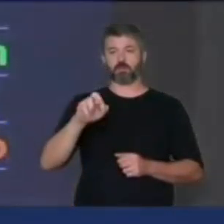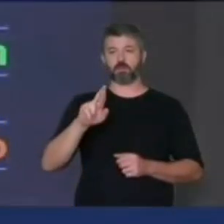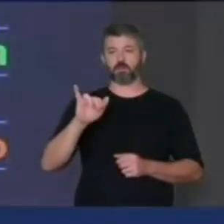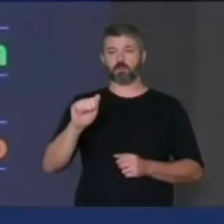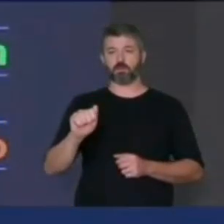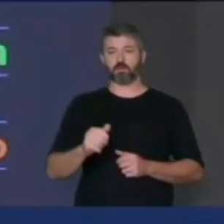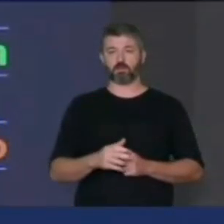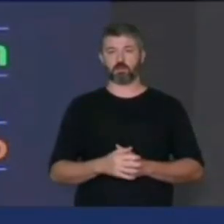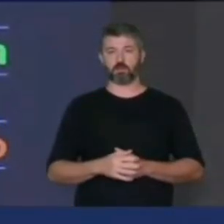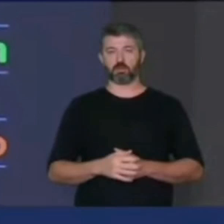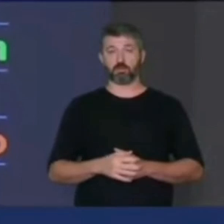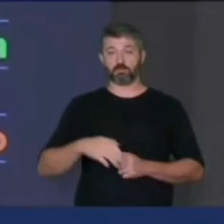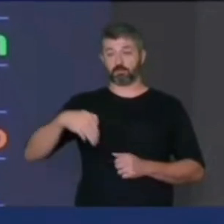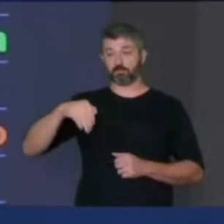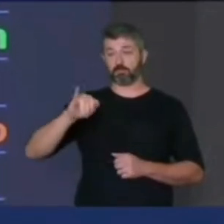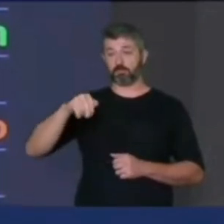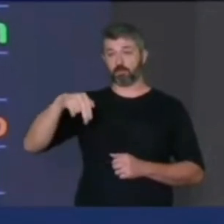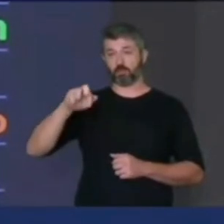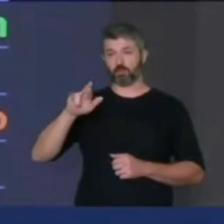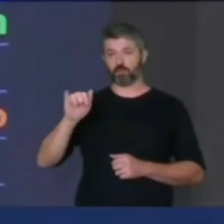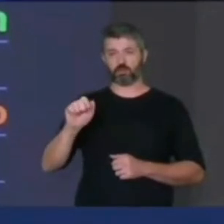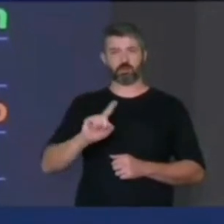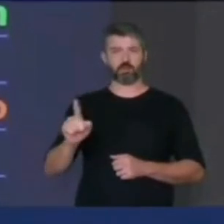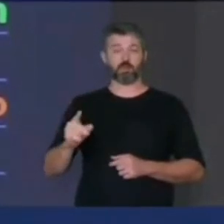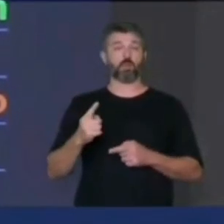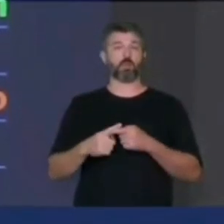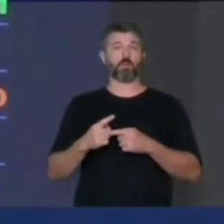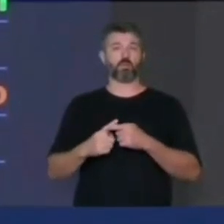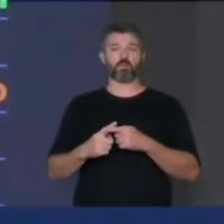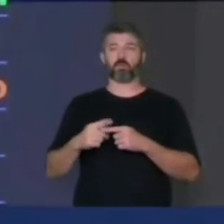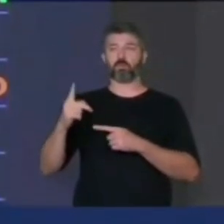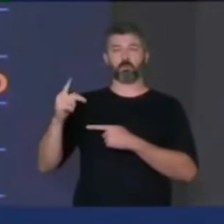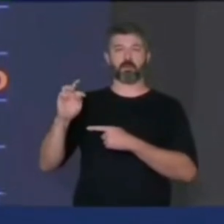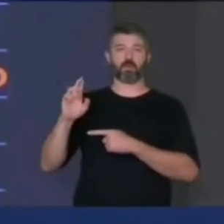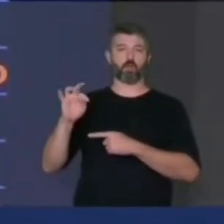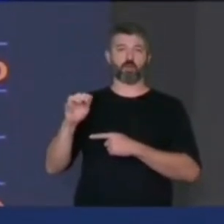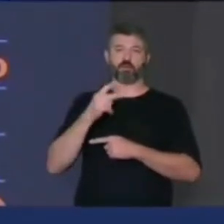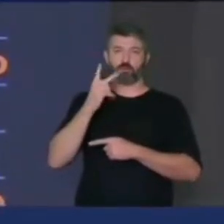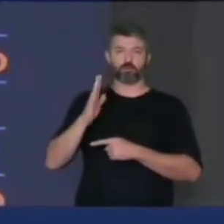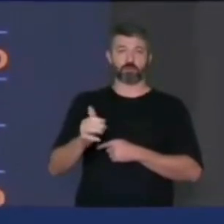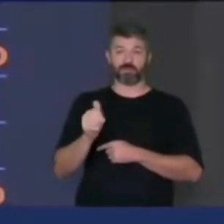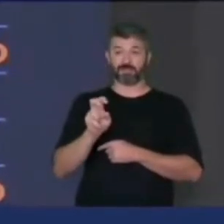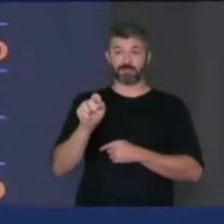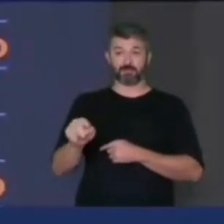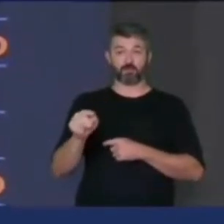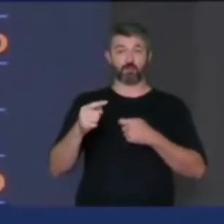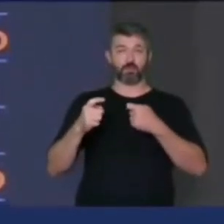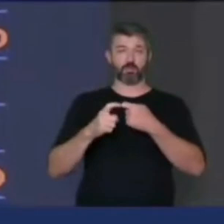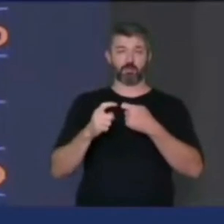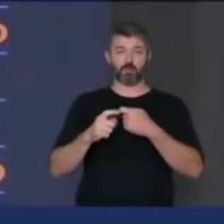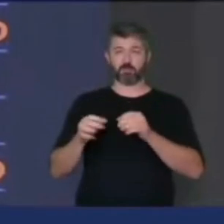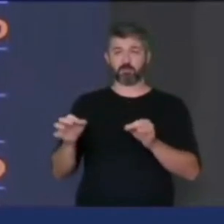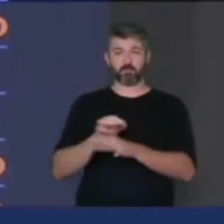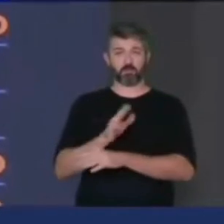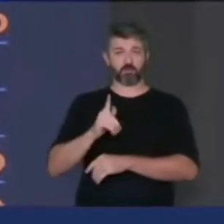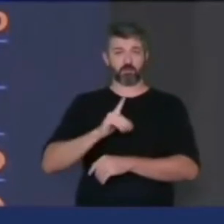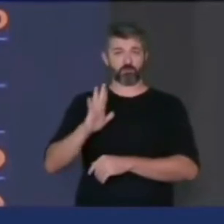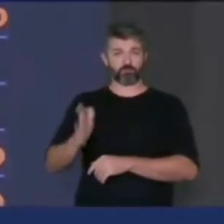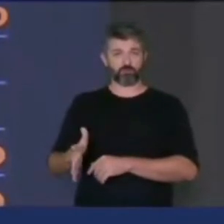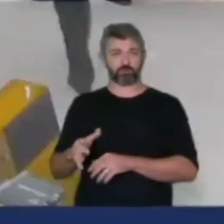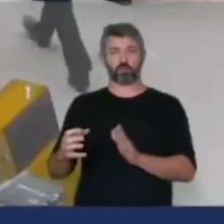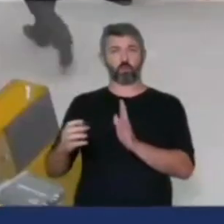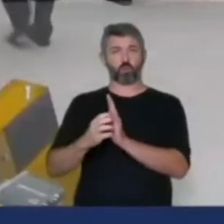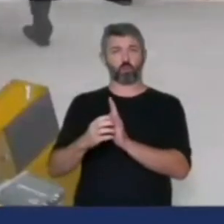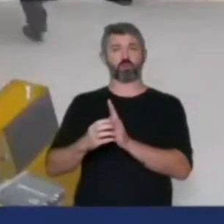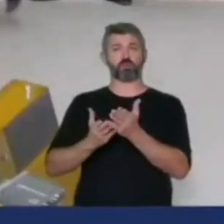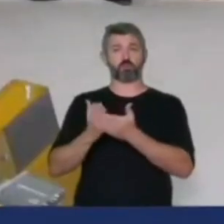Pela minoria, presidente, também não, pelo mesmo motivo que o Patriotas disse. São 15 mil médicos preparados, prontos, já concursados para